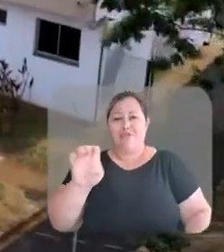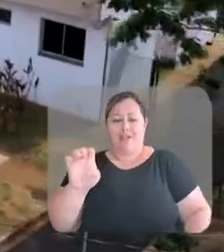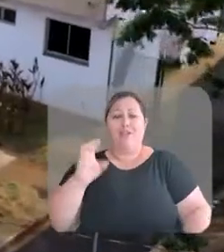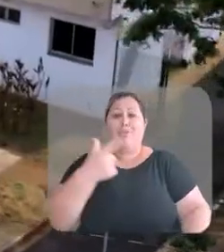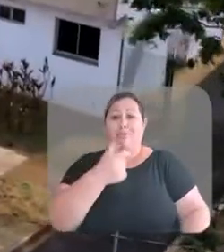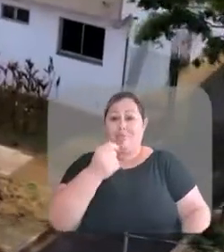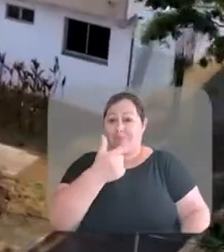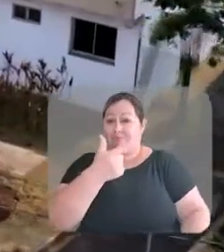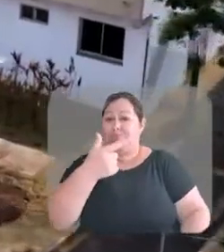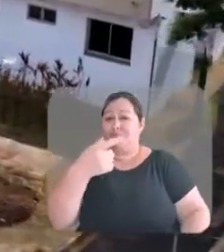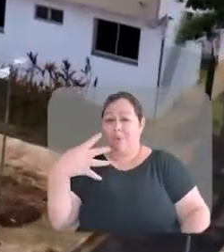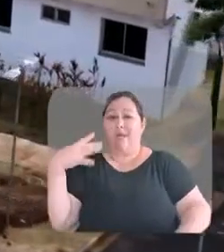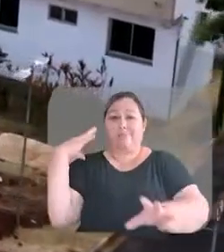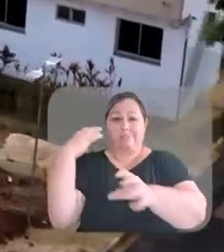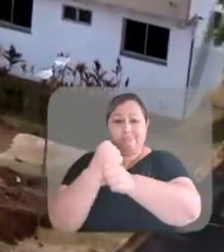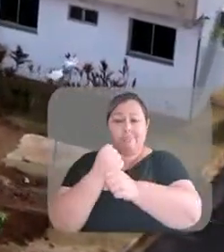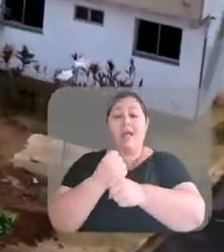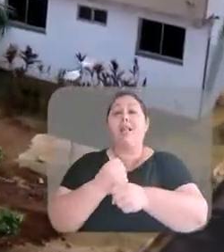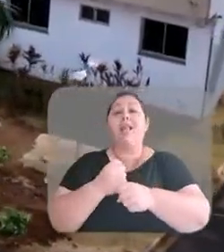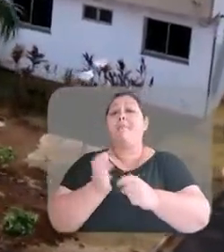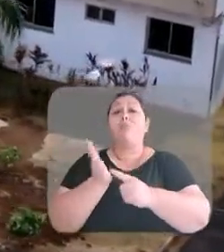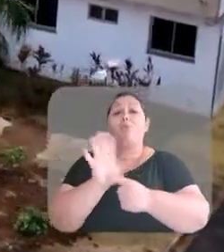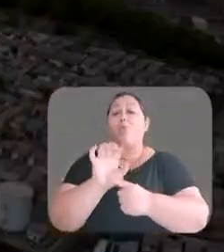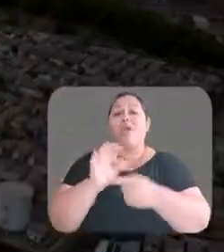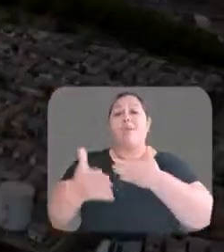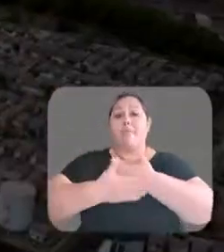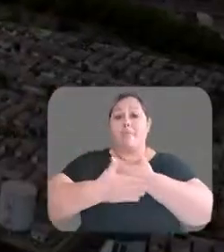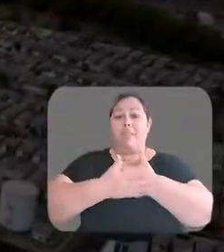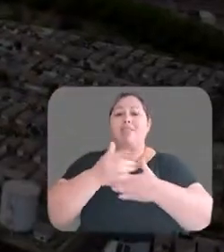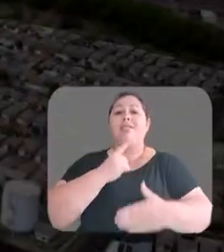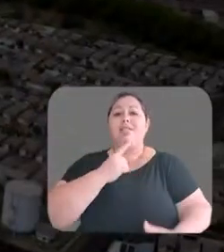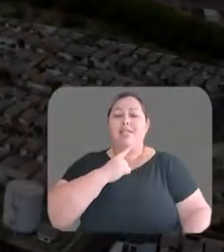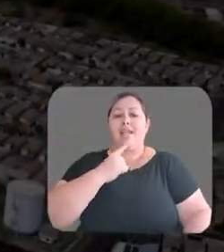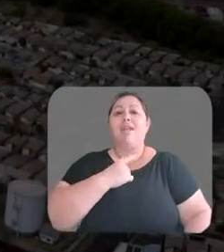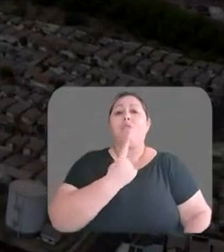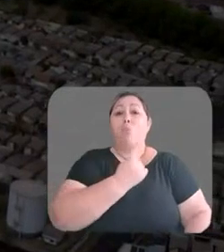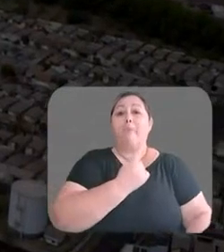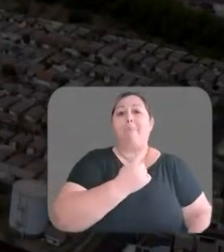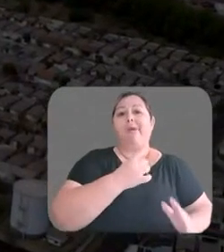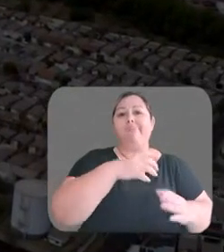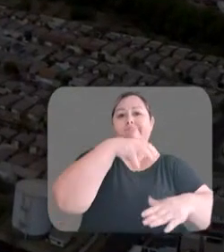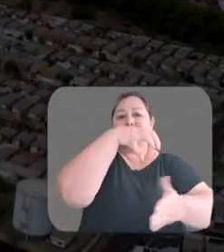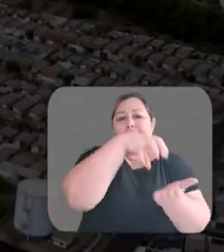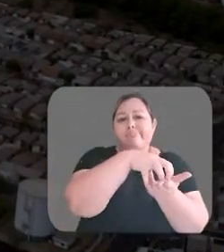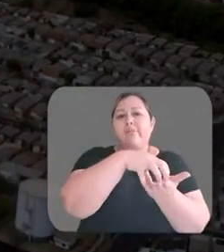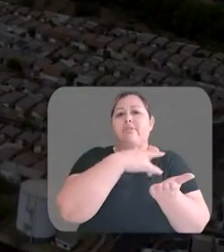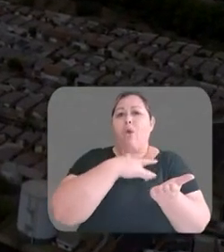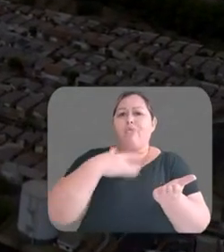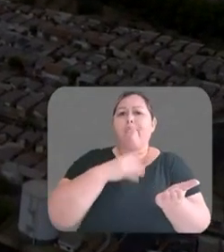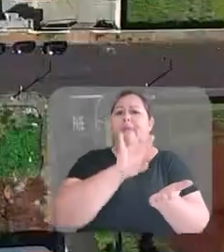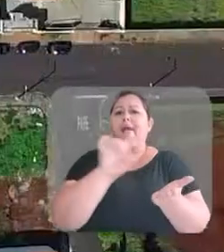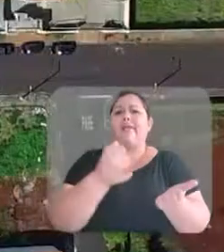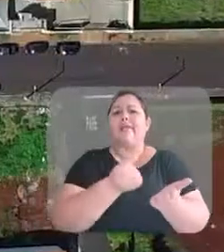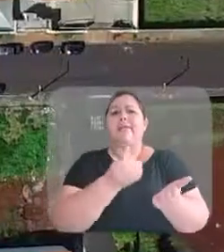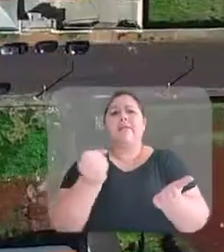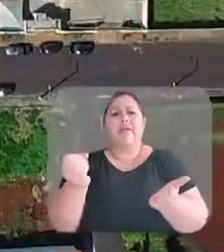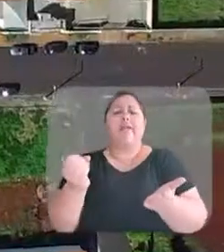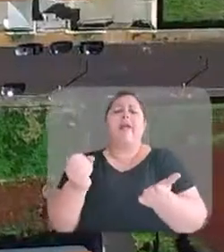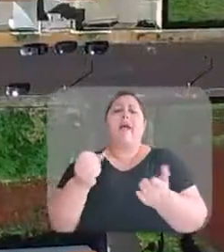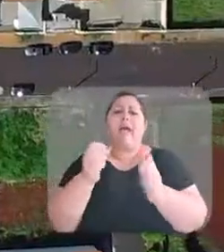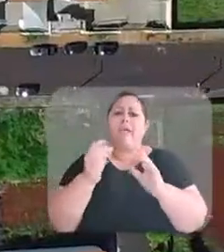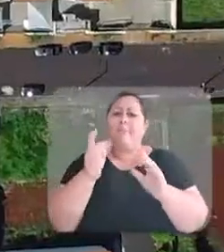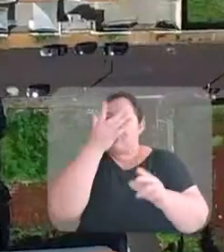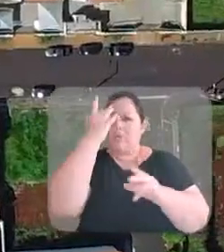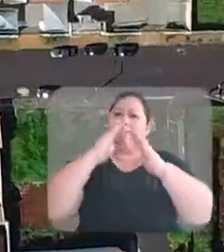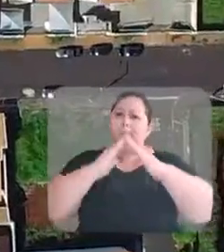Censo IBGE de 2024 revelou que Ribeirão Preto tem uma clínica de saúde para cada 615 habitantes. Isso significa